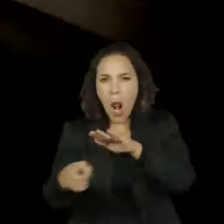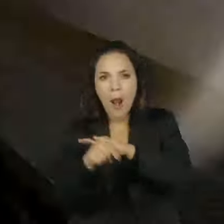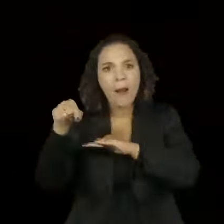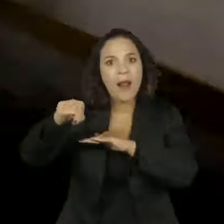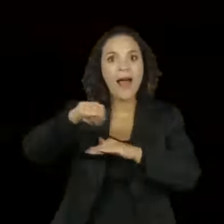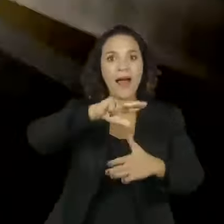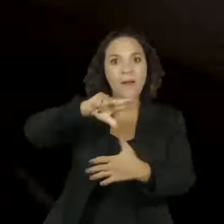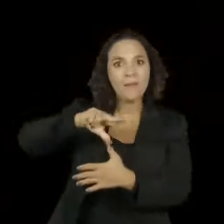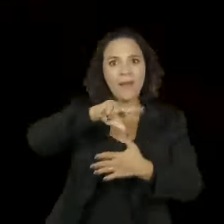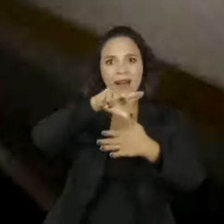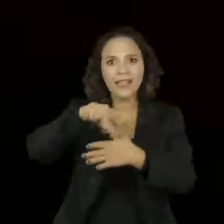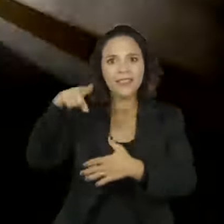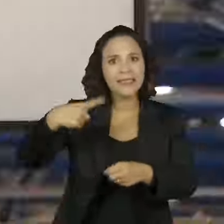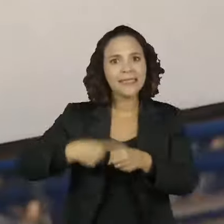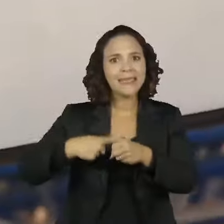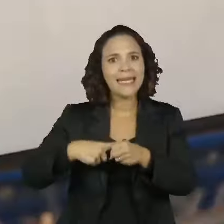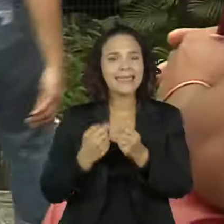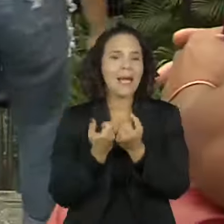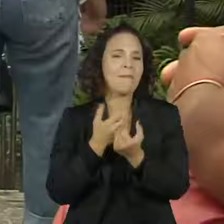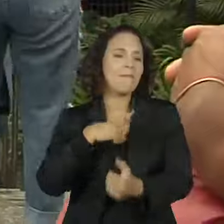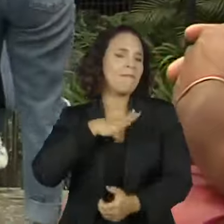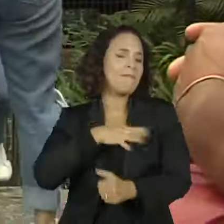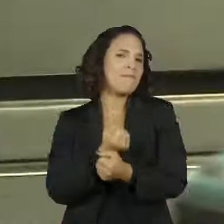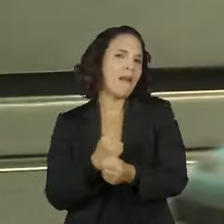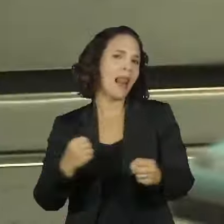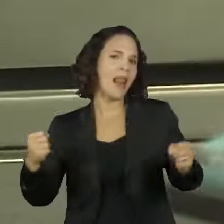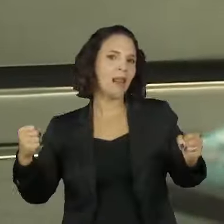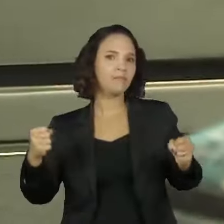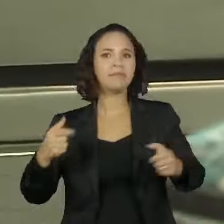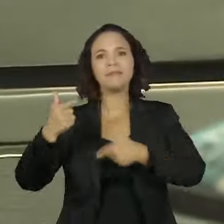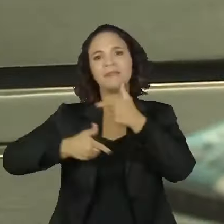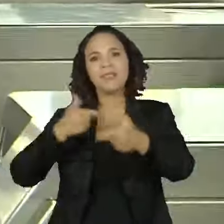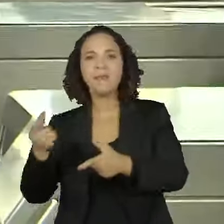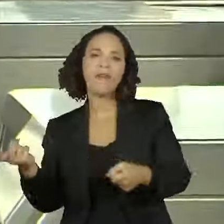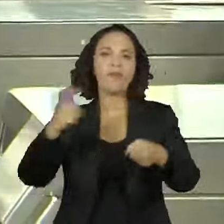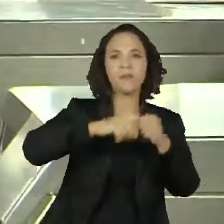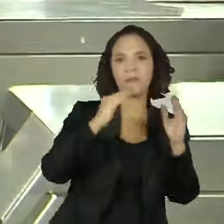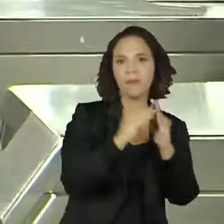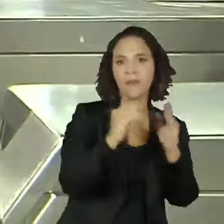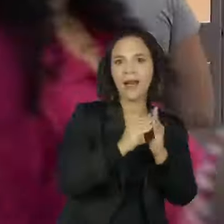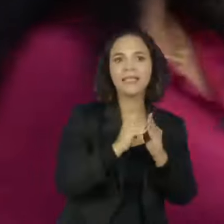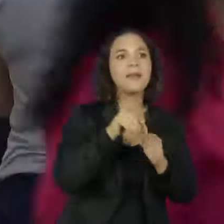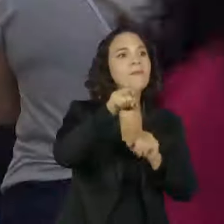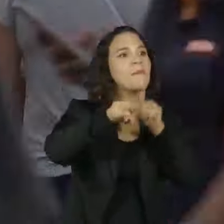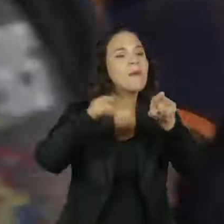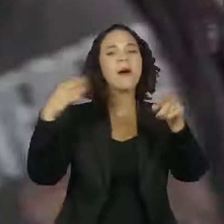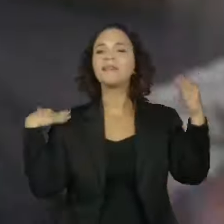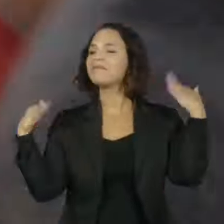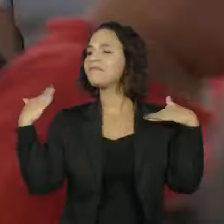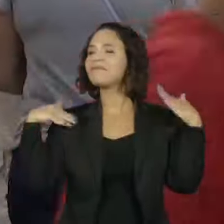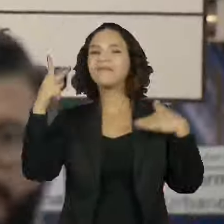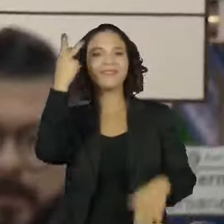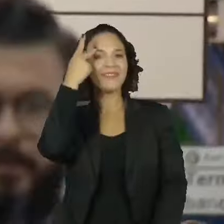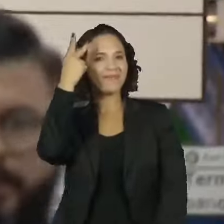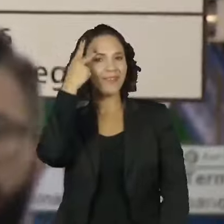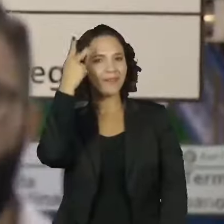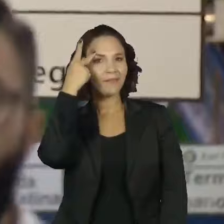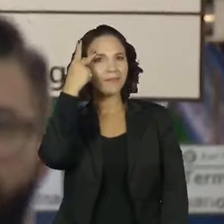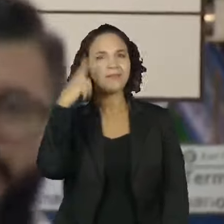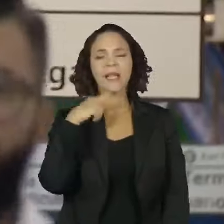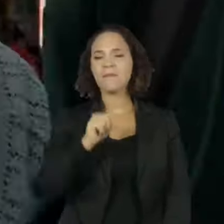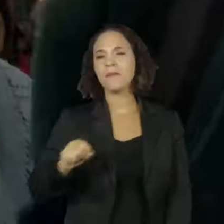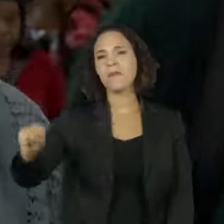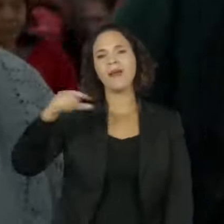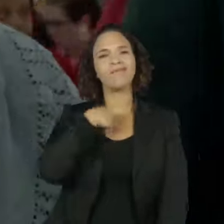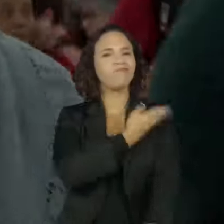América Latina. Levam para o trabalho, para casa, para os pontos turísticos de São Paulo. São parte da